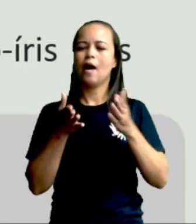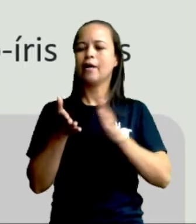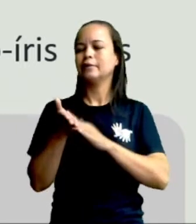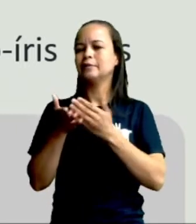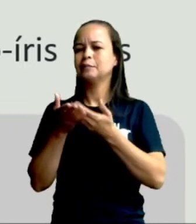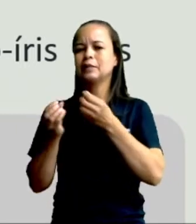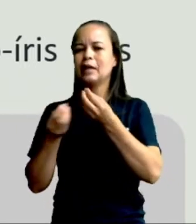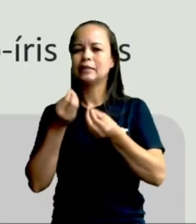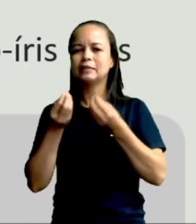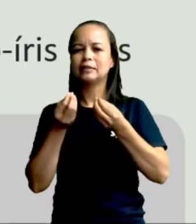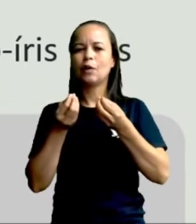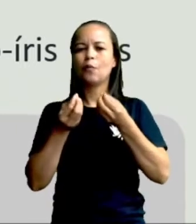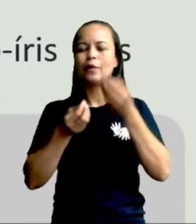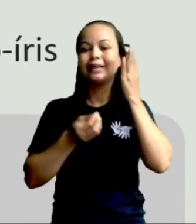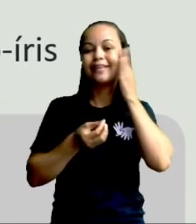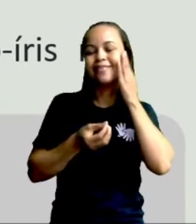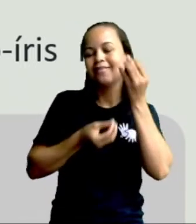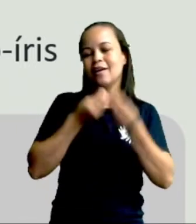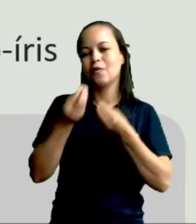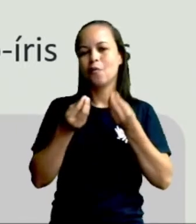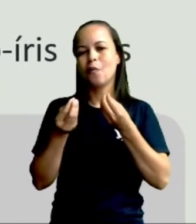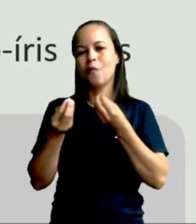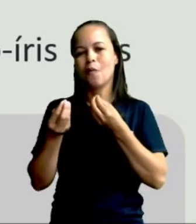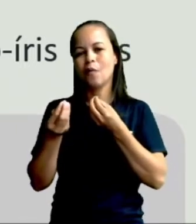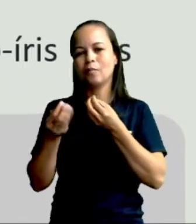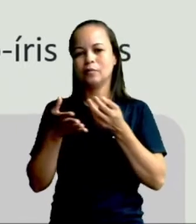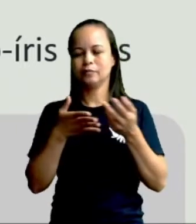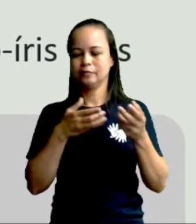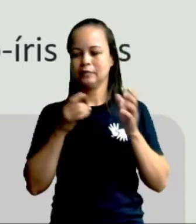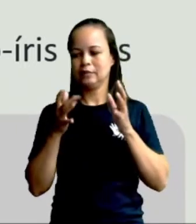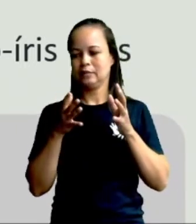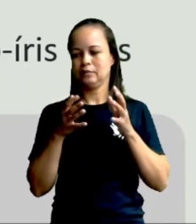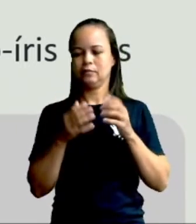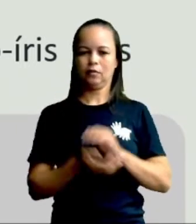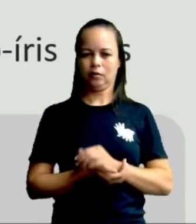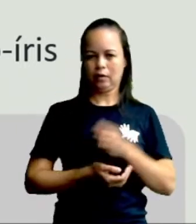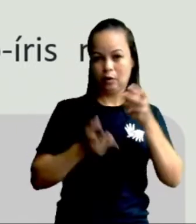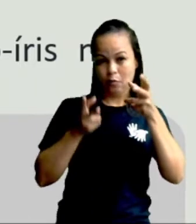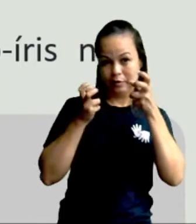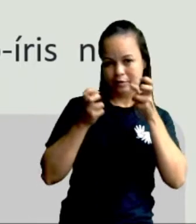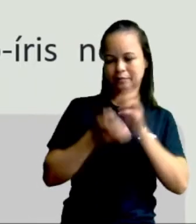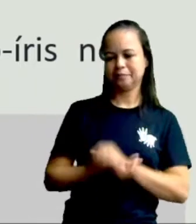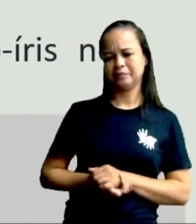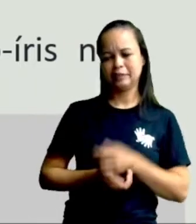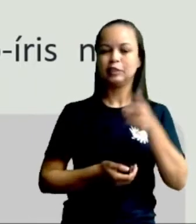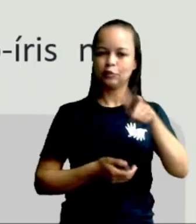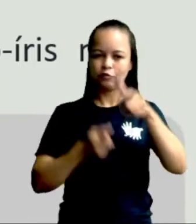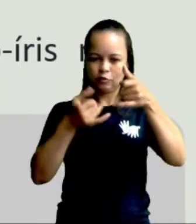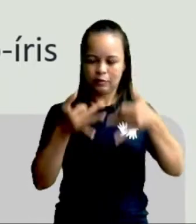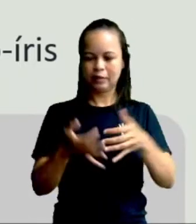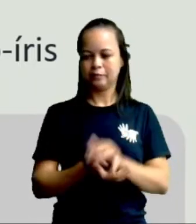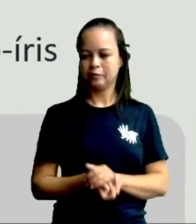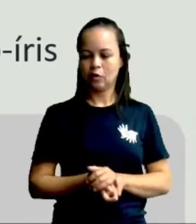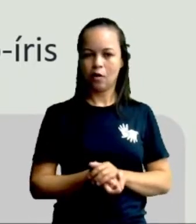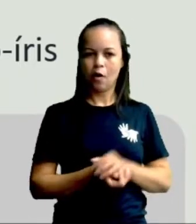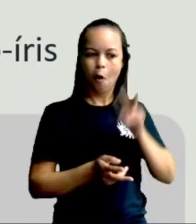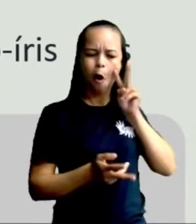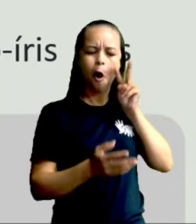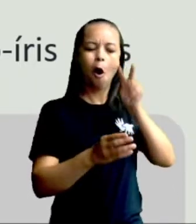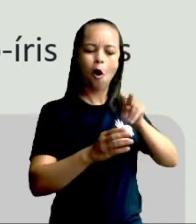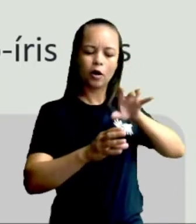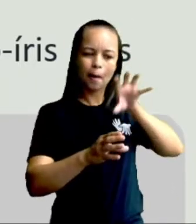para ver isso aí. Porque o Kevin, ele diz, olha, capturei uma borboleta e a carinha dele está de felicidade, né gente?